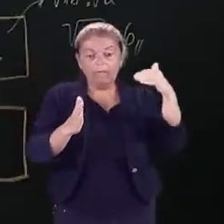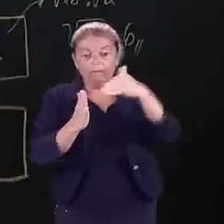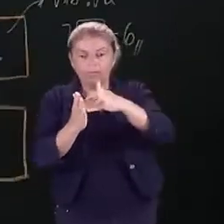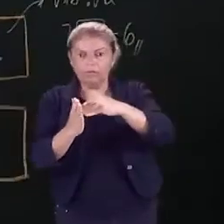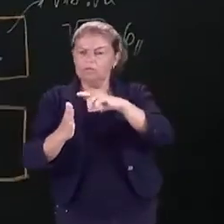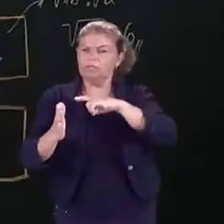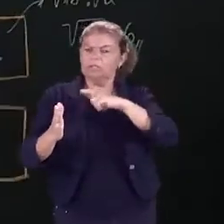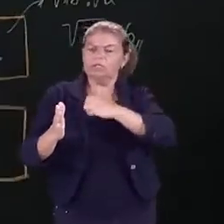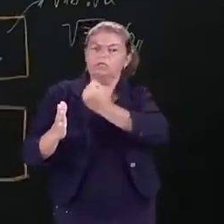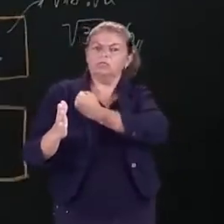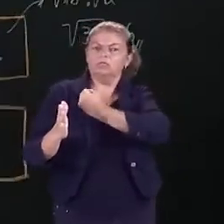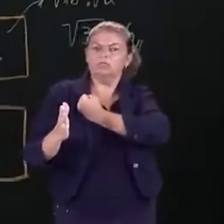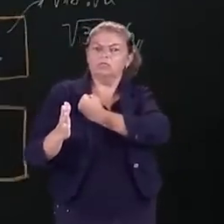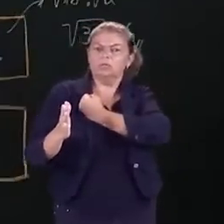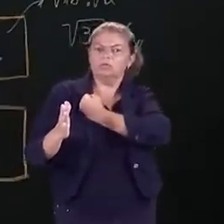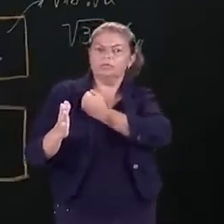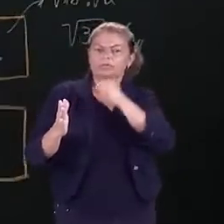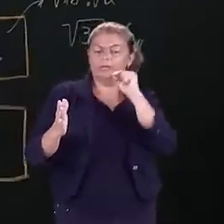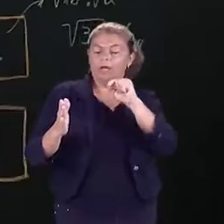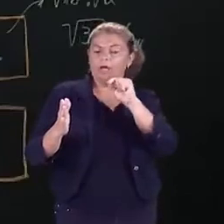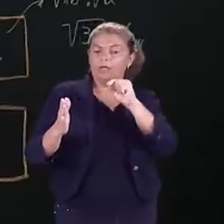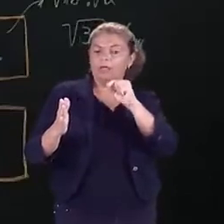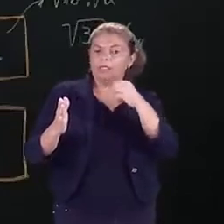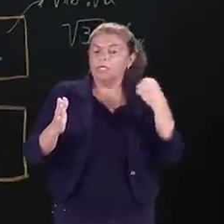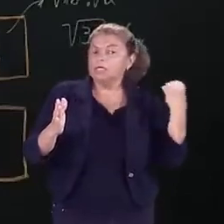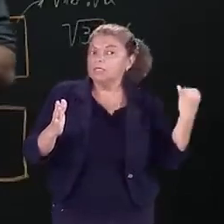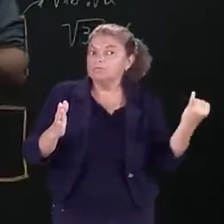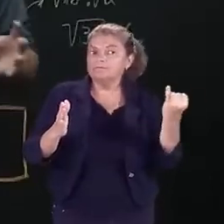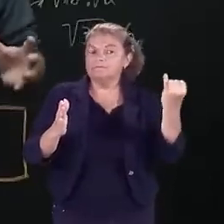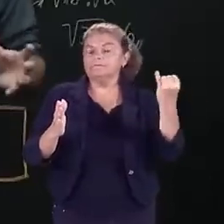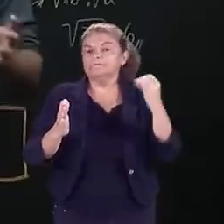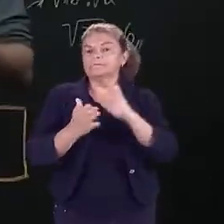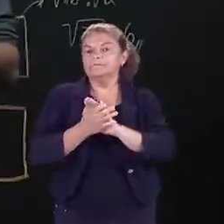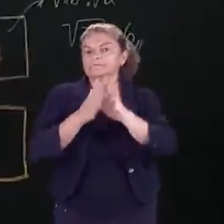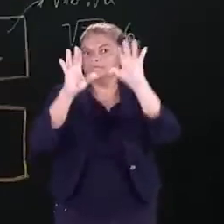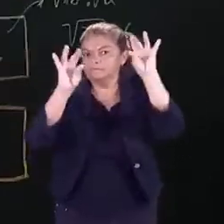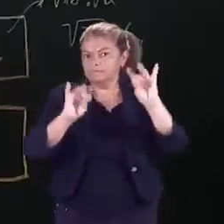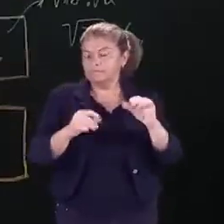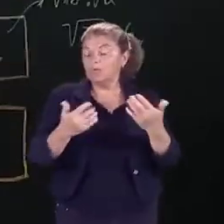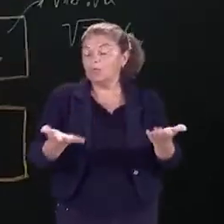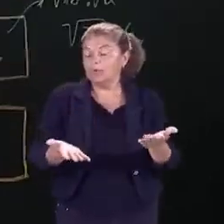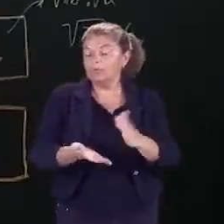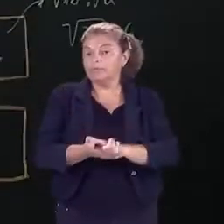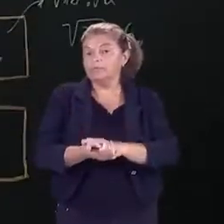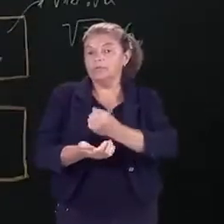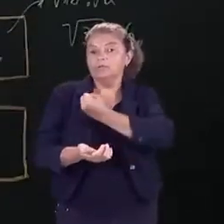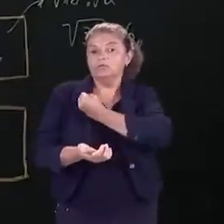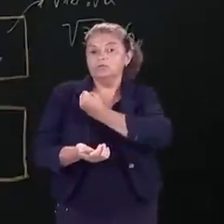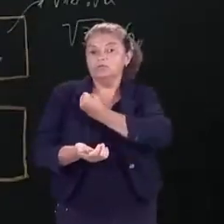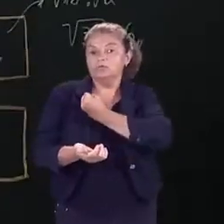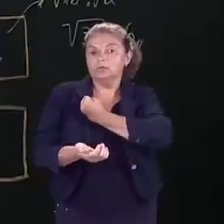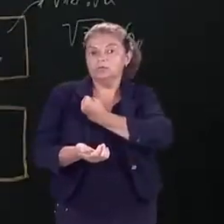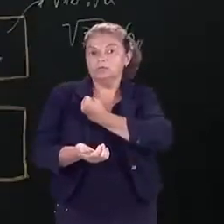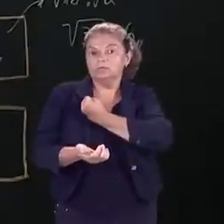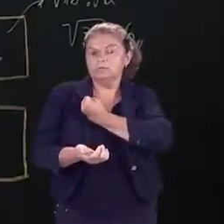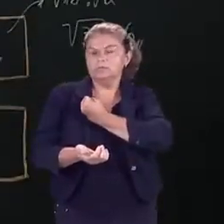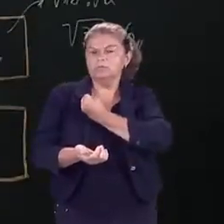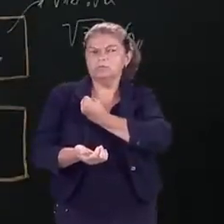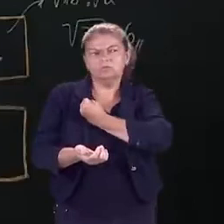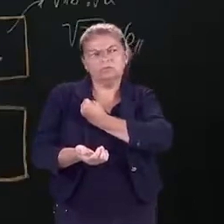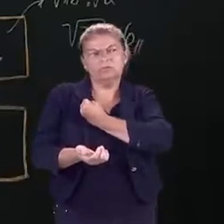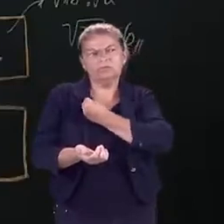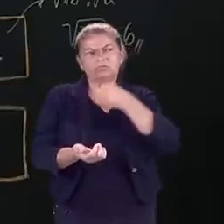nós temos aqui um número muito especial, que é a principal, digamos assim, o carro-chefe dos números irracionais, que é o número π.